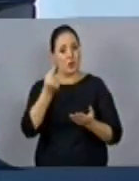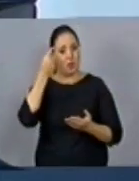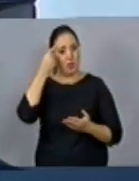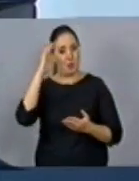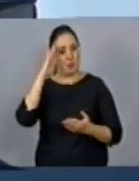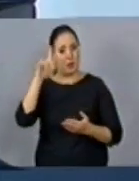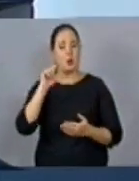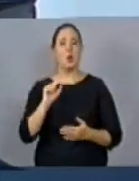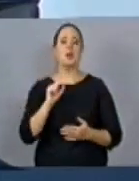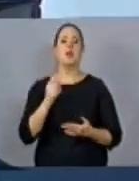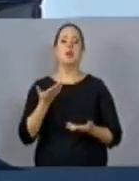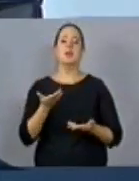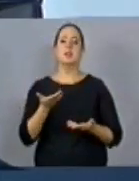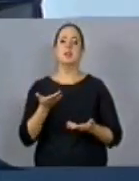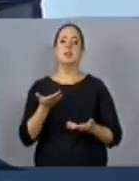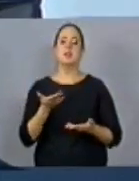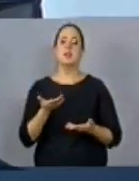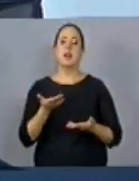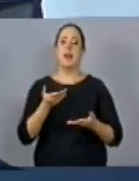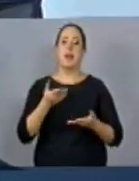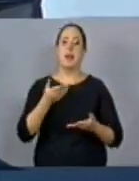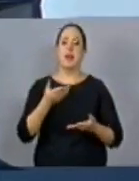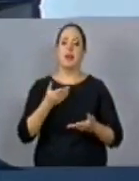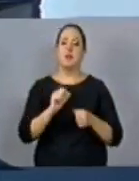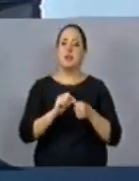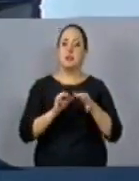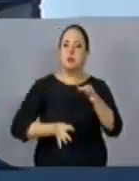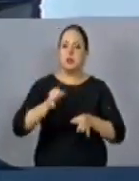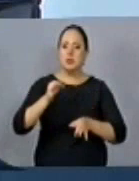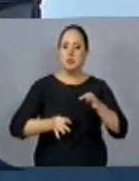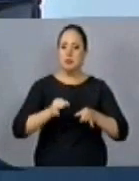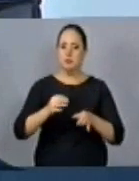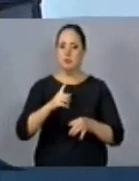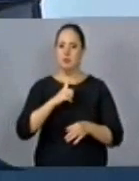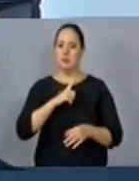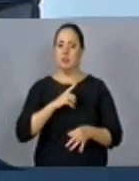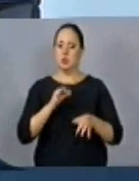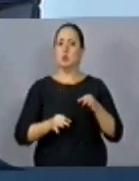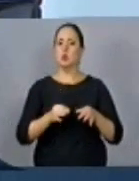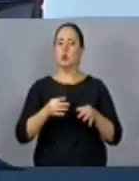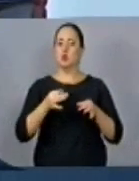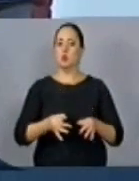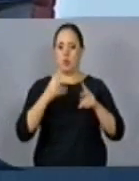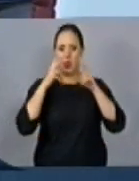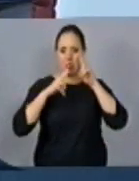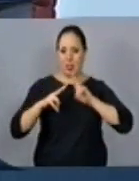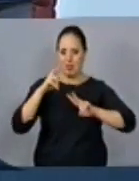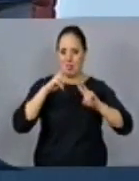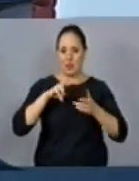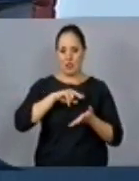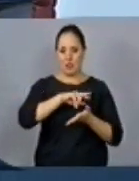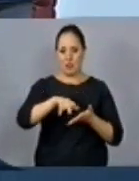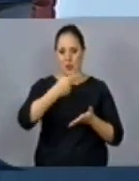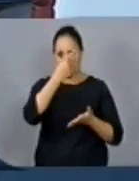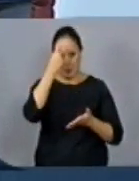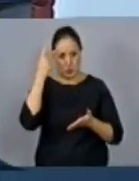foi exatamente propiciar que o judiciário proclamasse uma decisão justa à luz dessa visão interdisciplinar que o